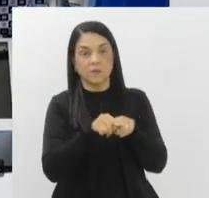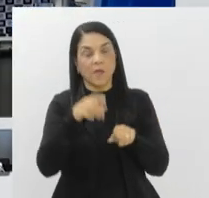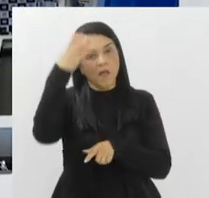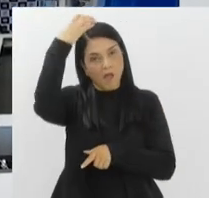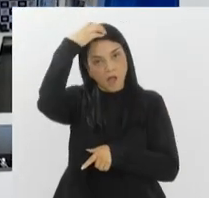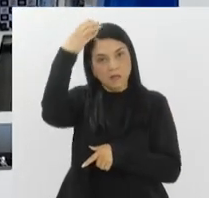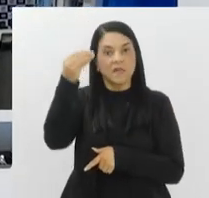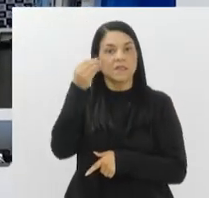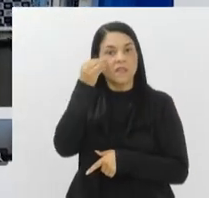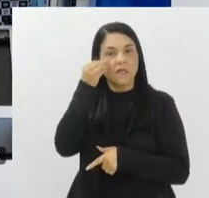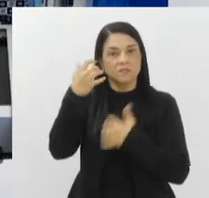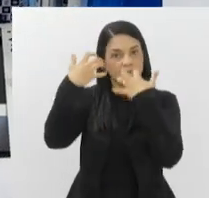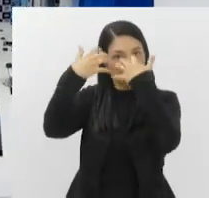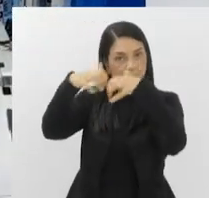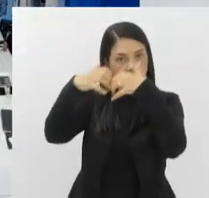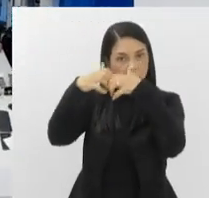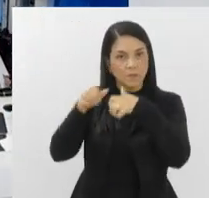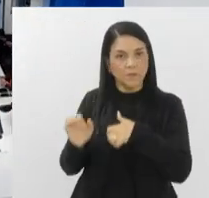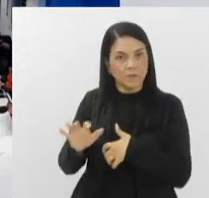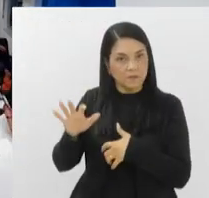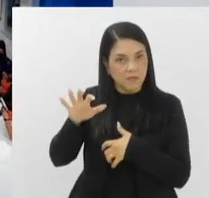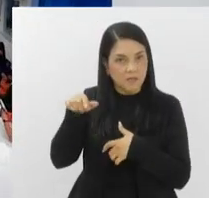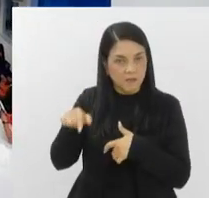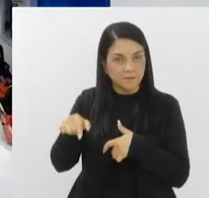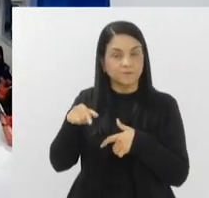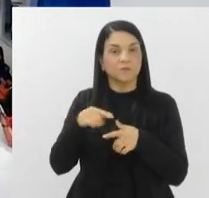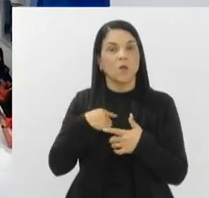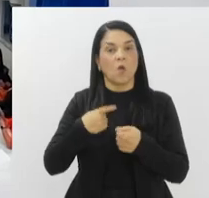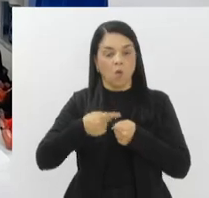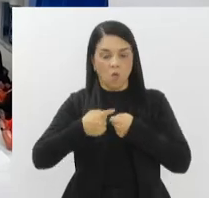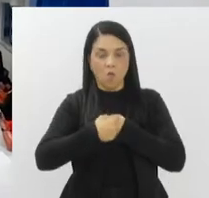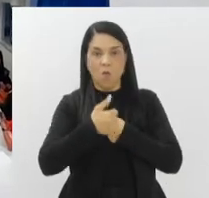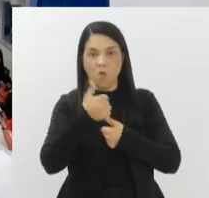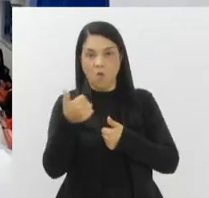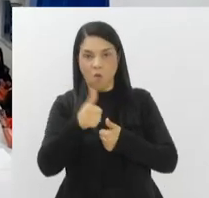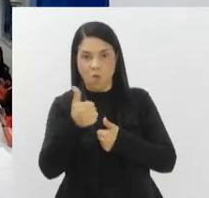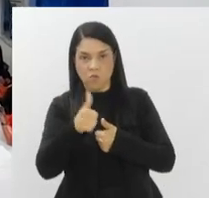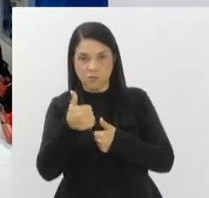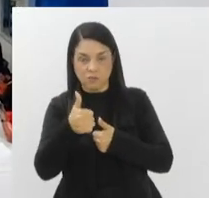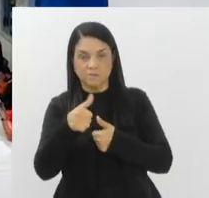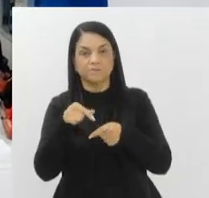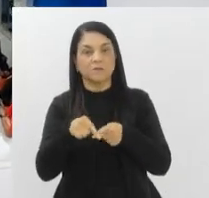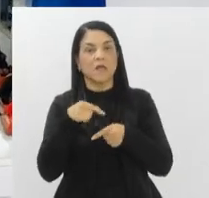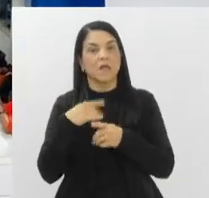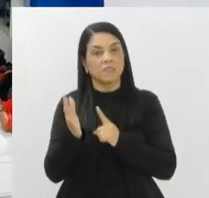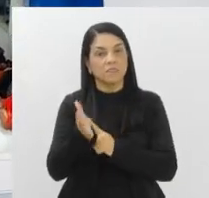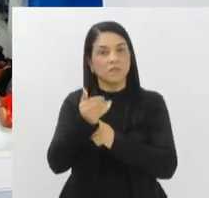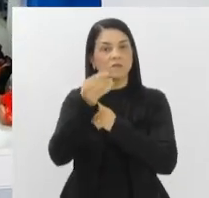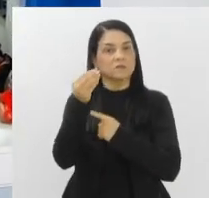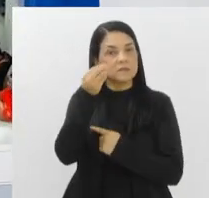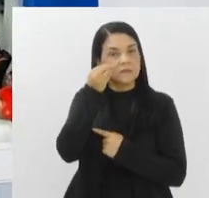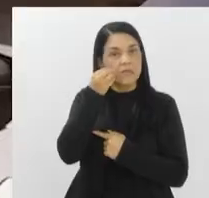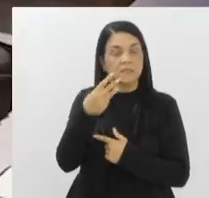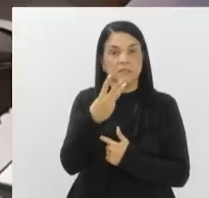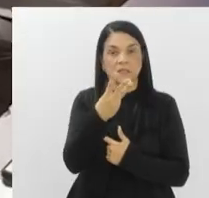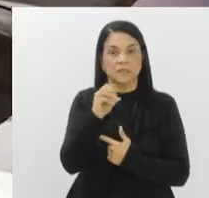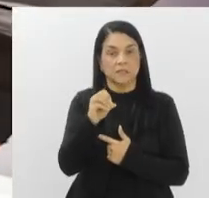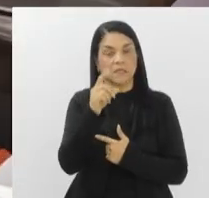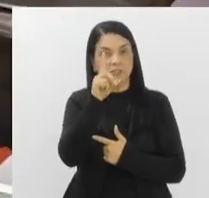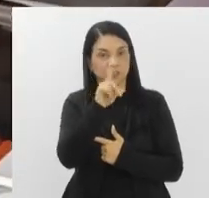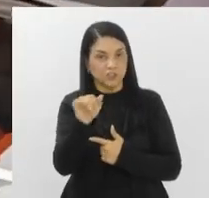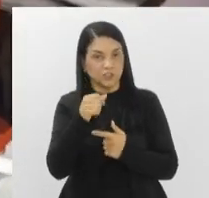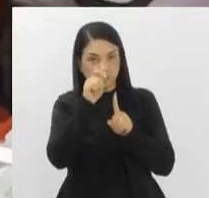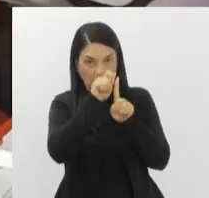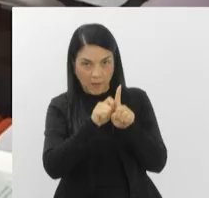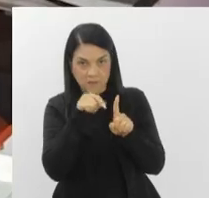testes em Petrópolis, na região serrana. Em 11 municípios do país, a tecnologia será testada durante 30 dias. Depois desse